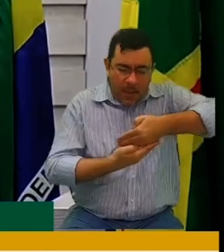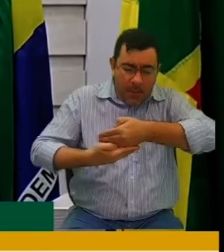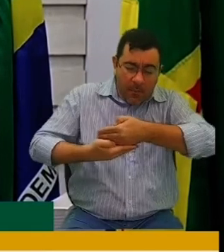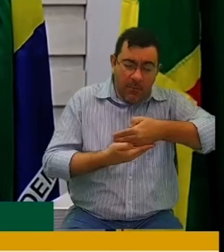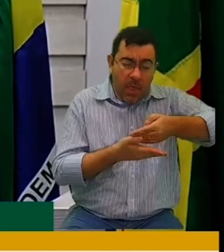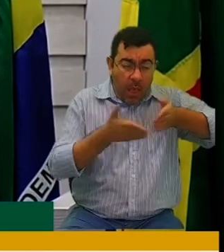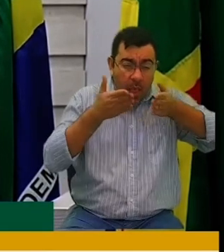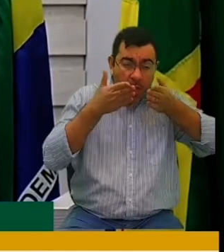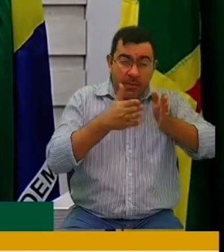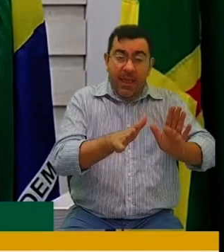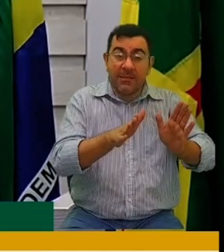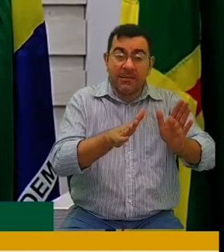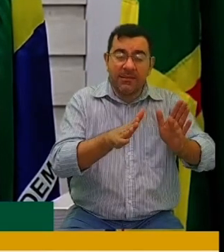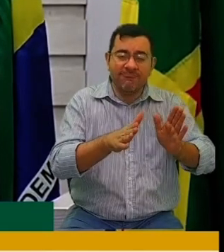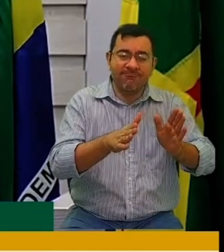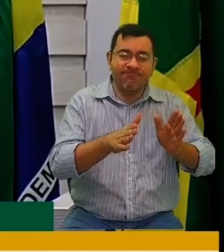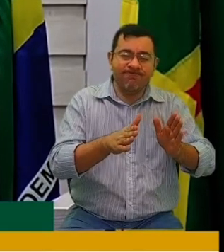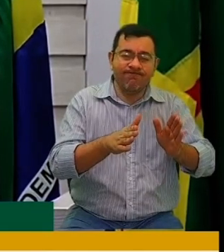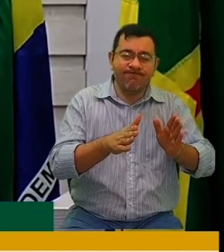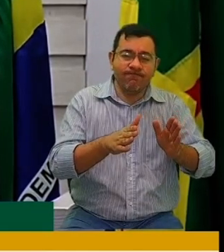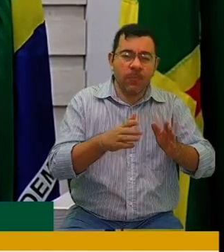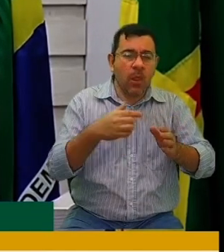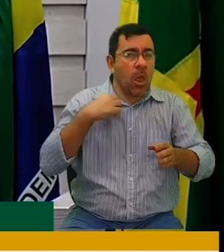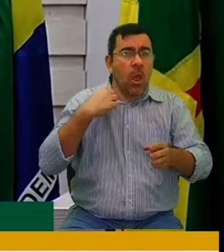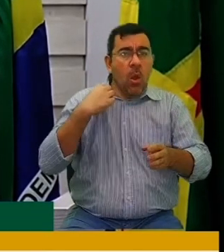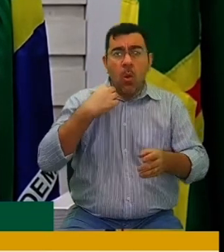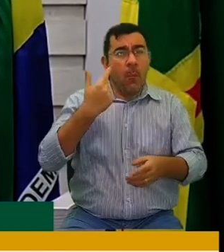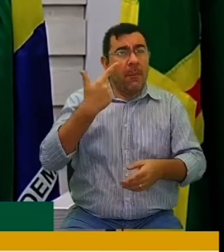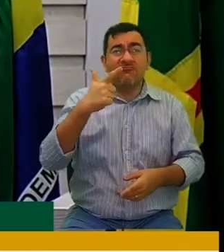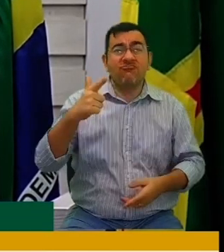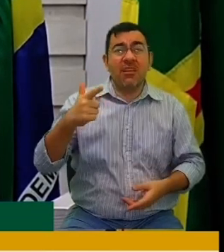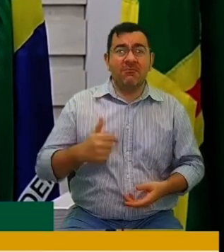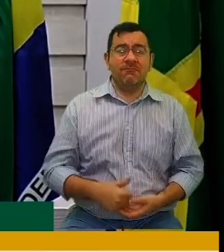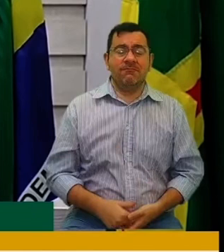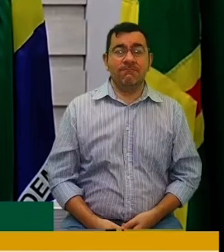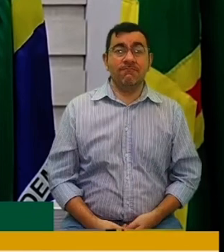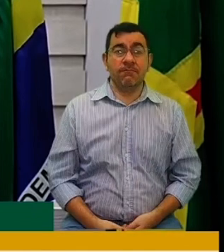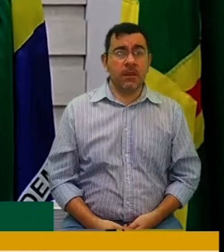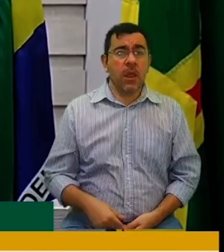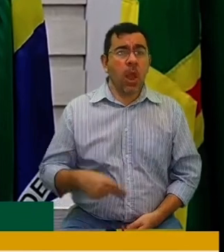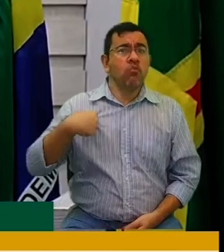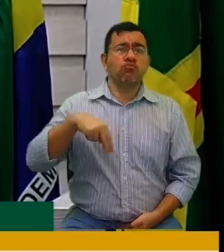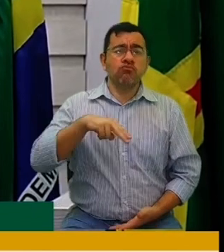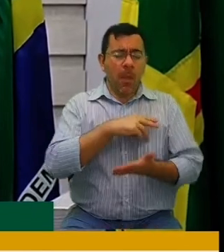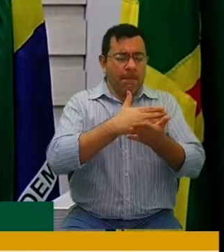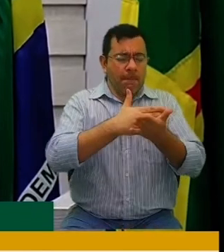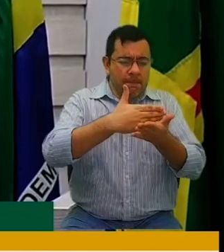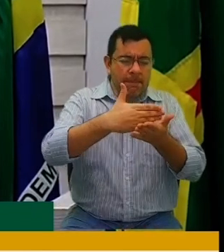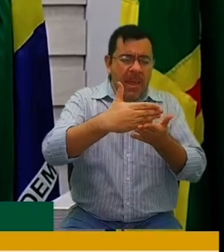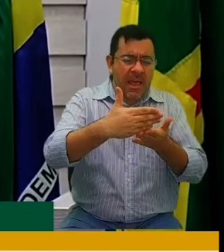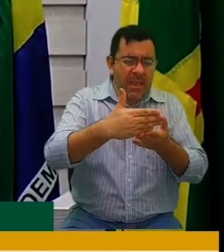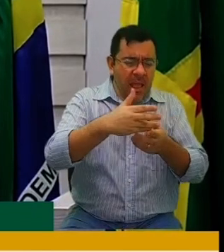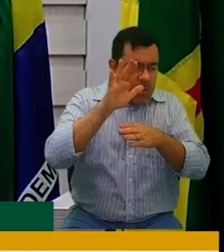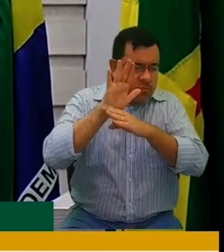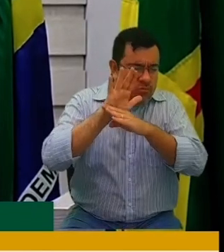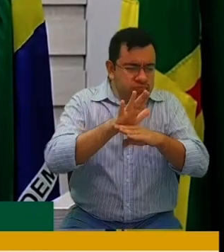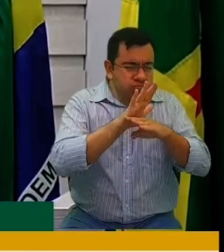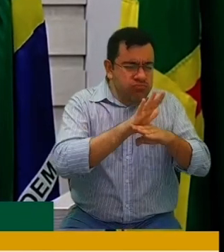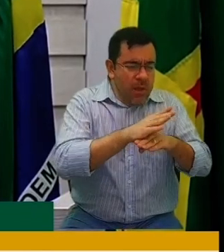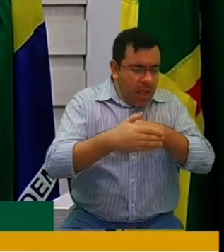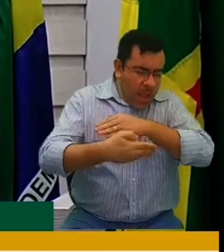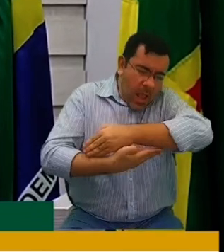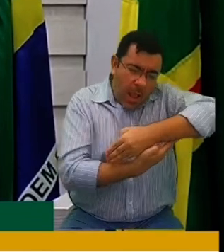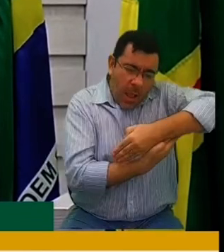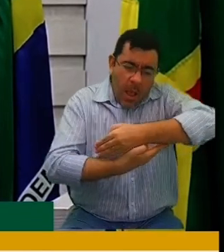o município de Carapicuíba se comprometendo para dar esse início, para que essa criança realmente seja reconhecida como um